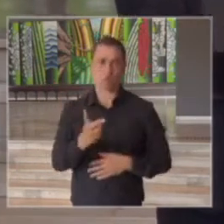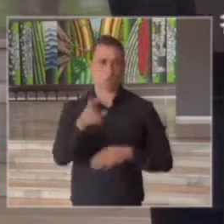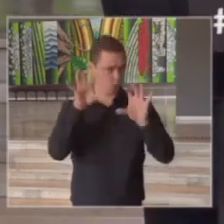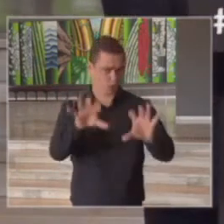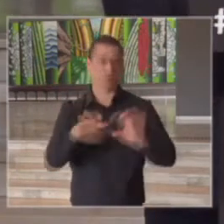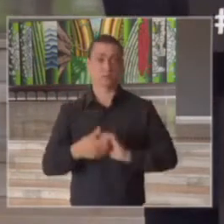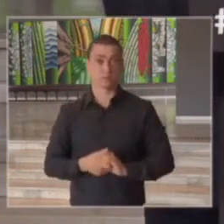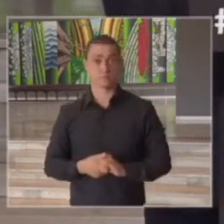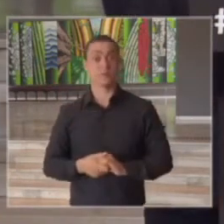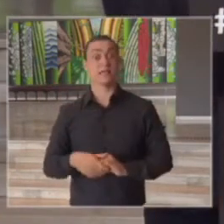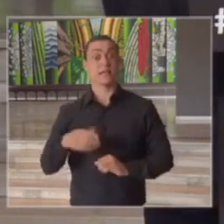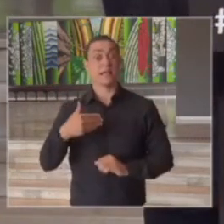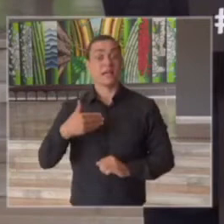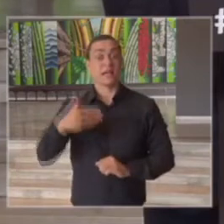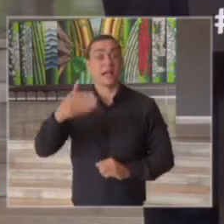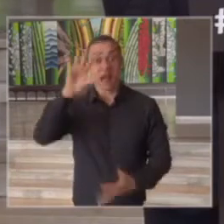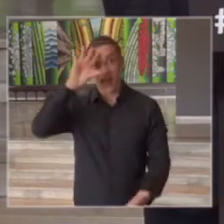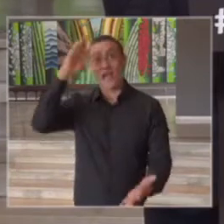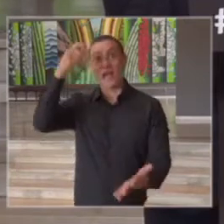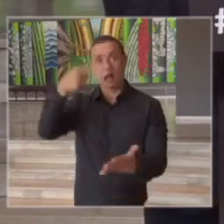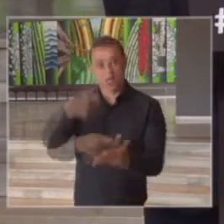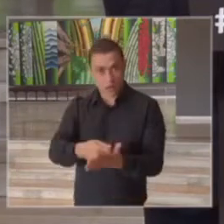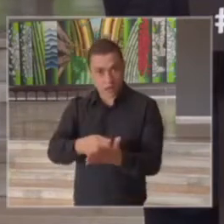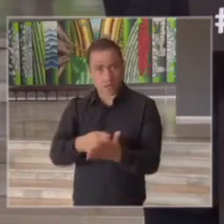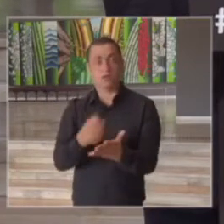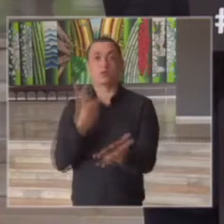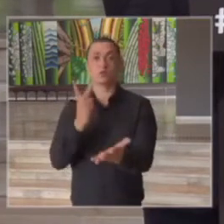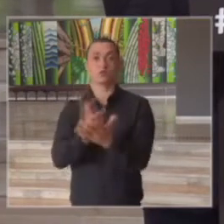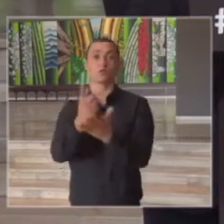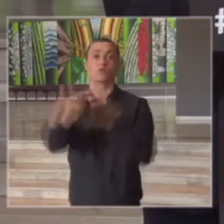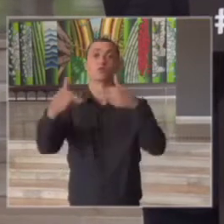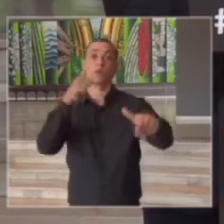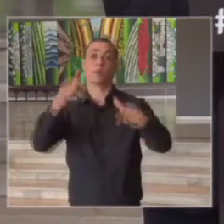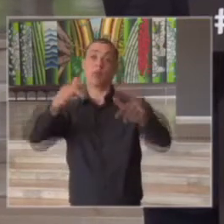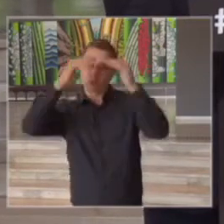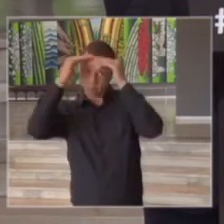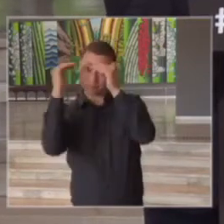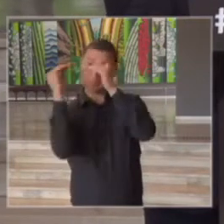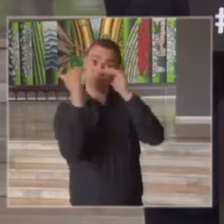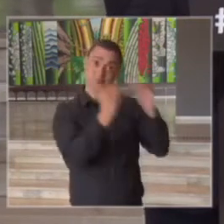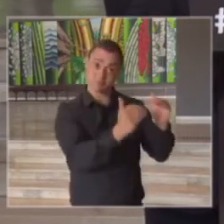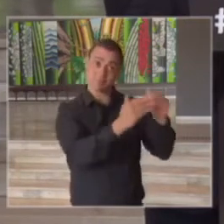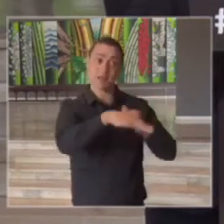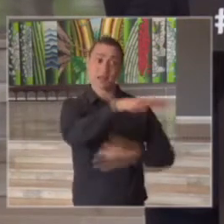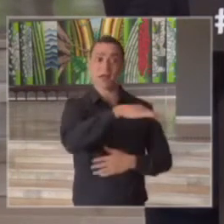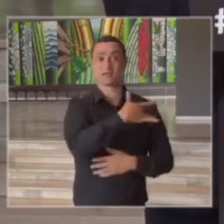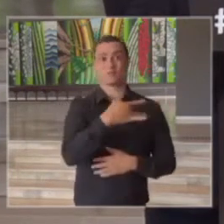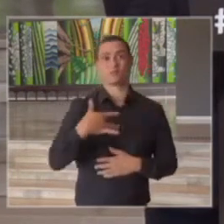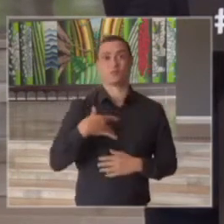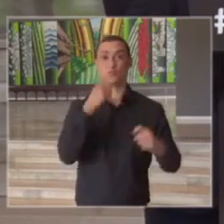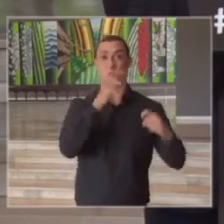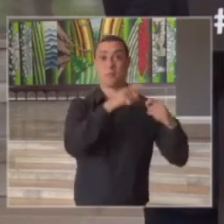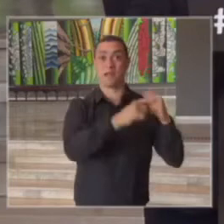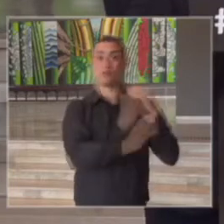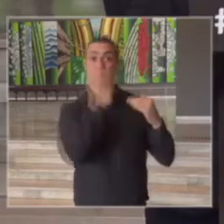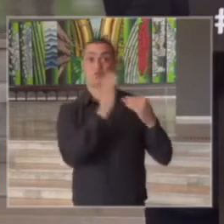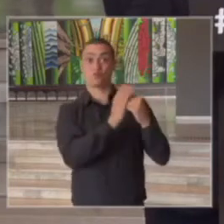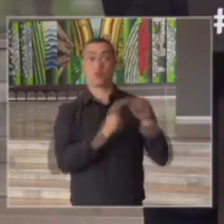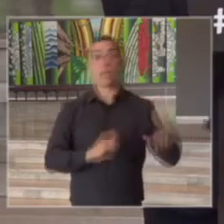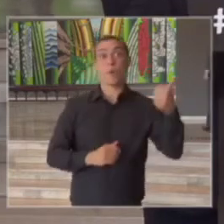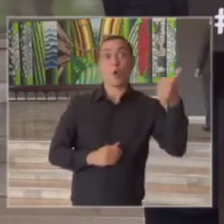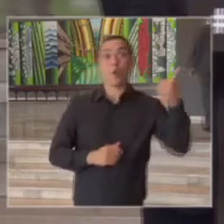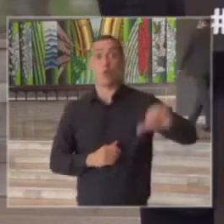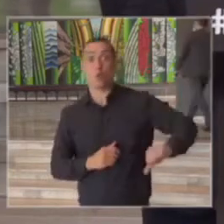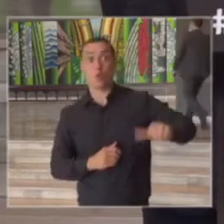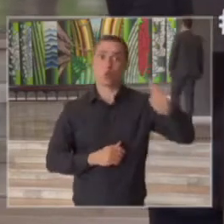decidiremos e continuaremos a agir de acordo com a orientação da área médica seja isso bom ou